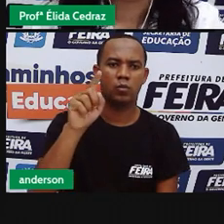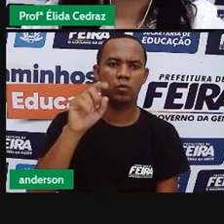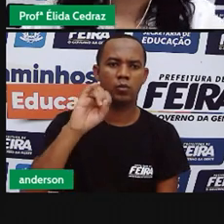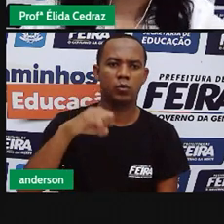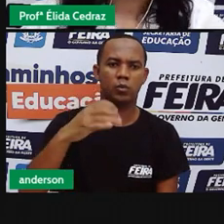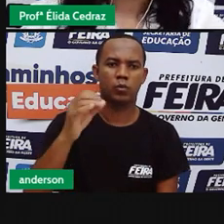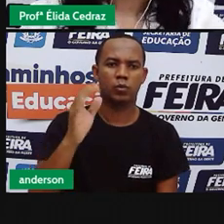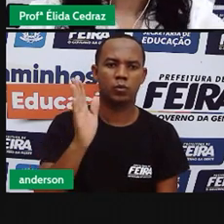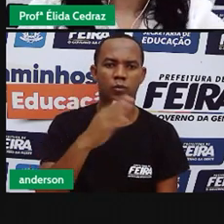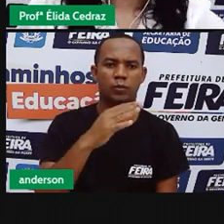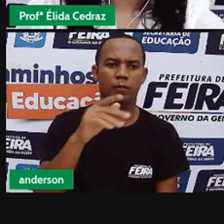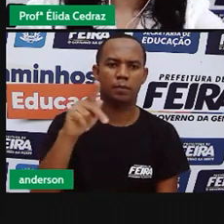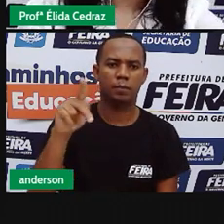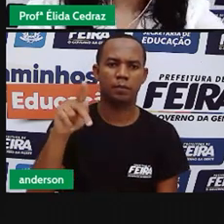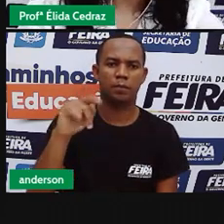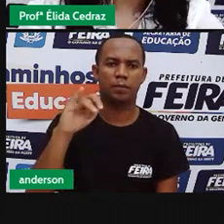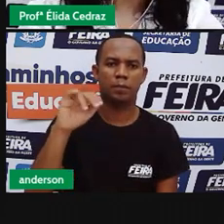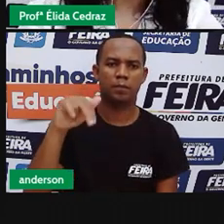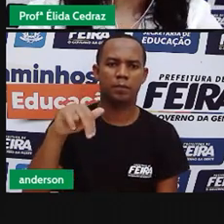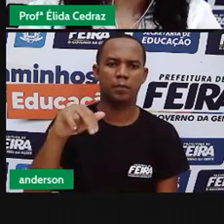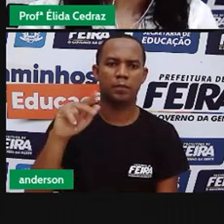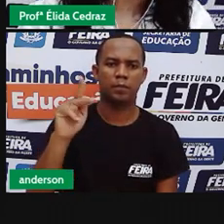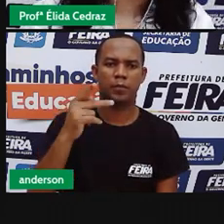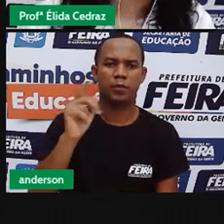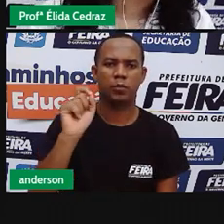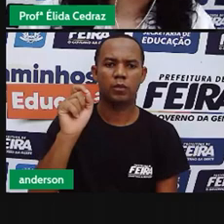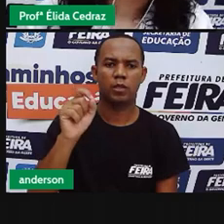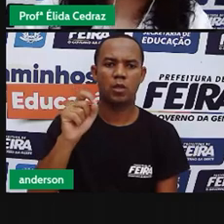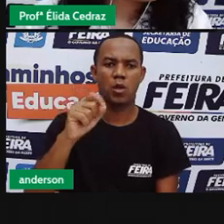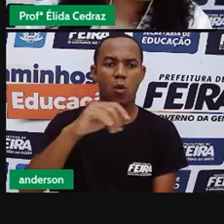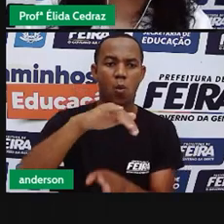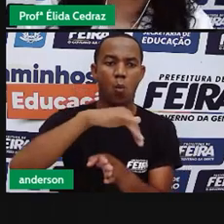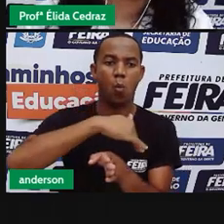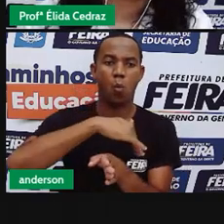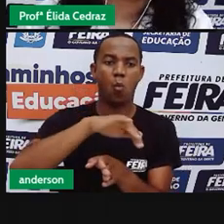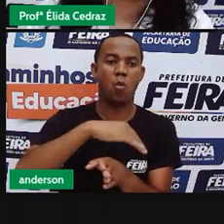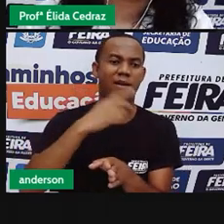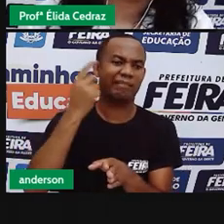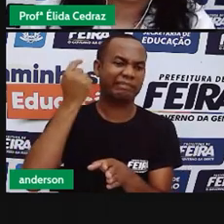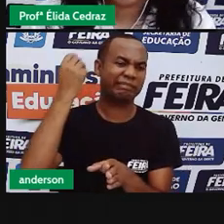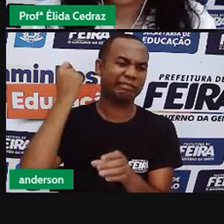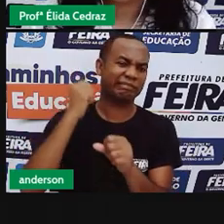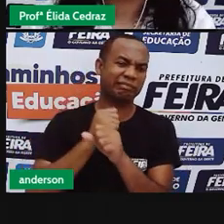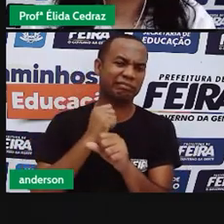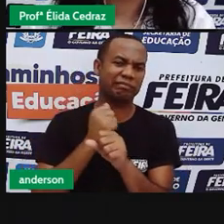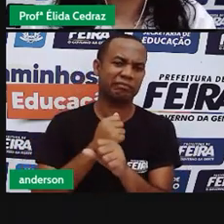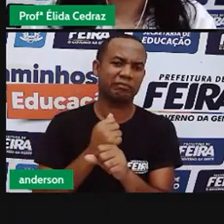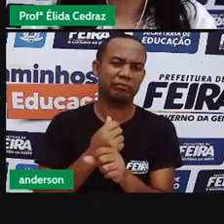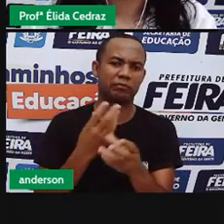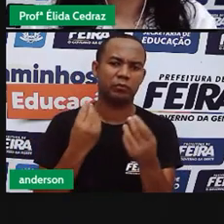Pinho, no bairro Olhos de Águia, é uma das ruas mais antigas da nossa cidade.